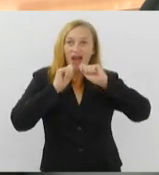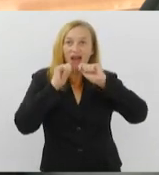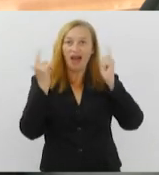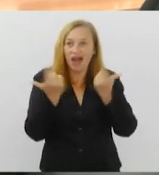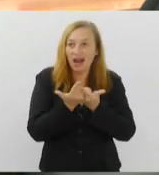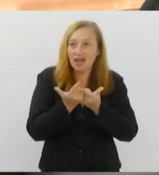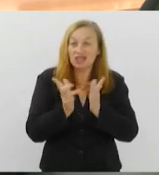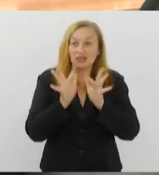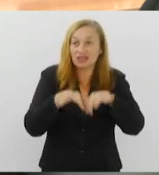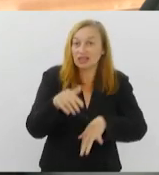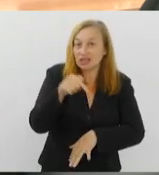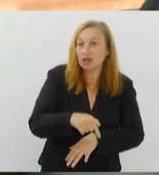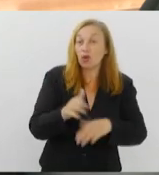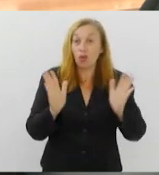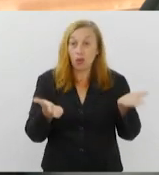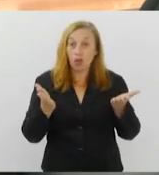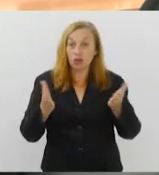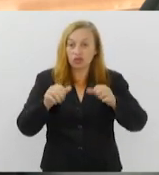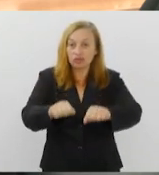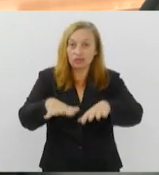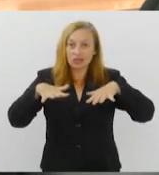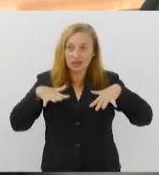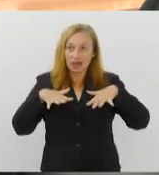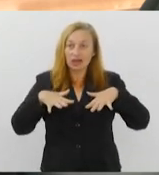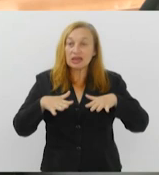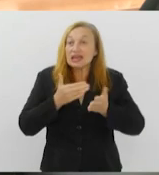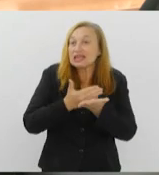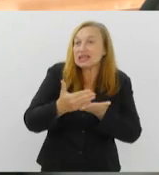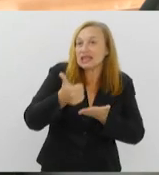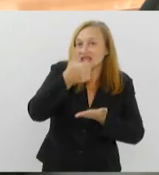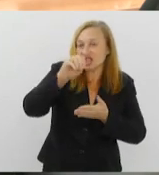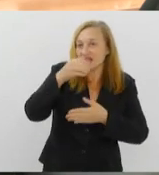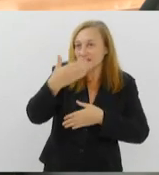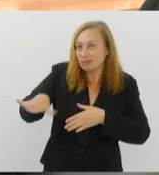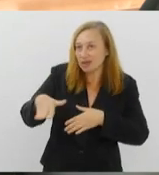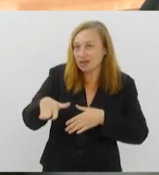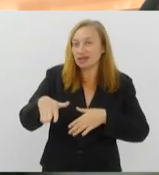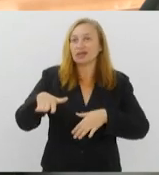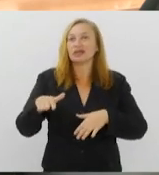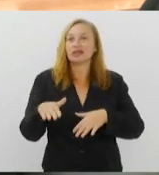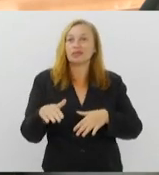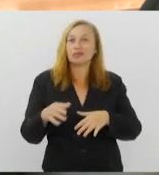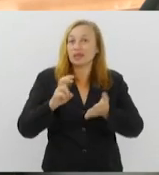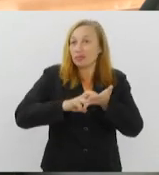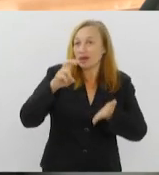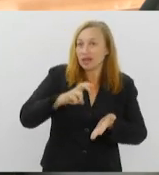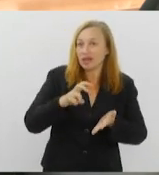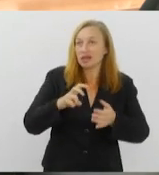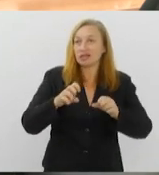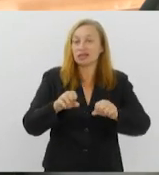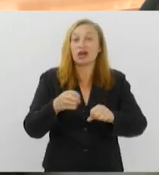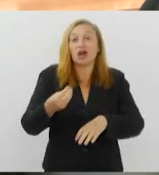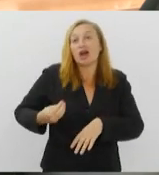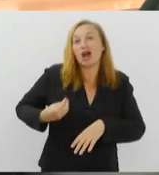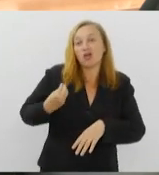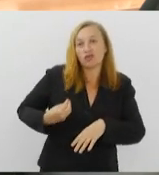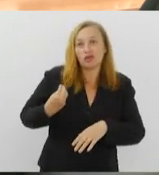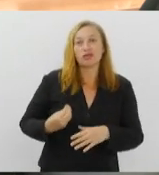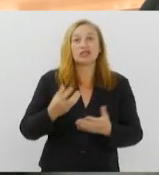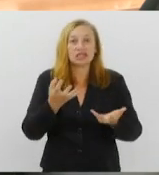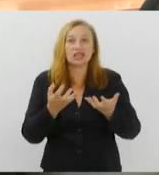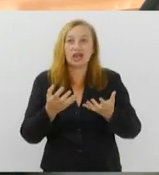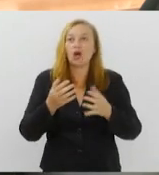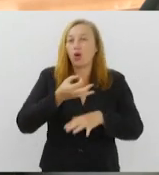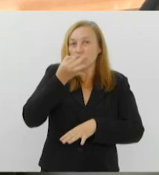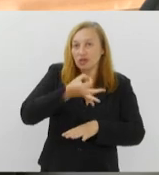de votação no plenário começa às 10h30 da manhã, com transmissão ao vivo pela TV Alerje. Se você quiser enviar sugestões ou vídeos aí da sua